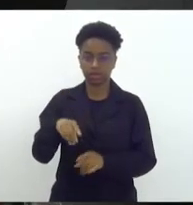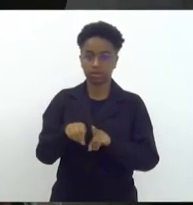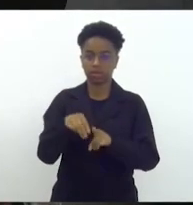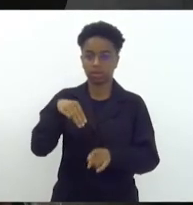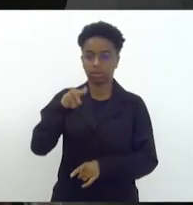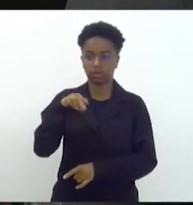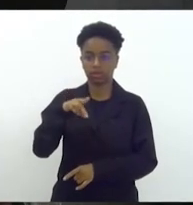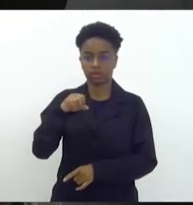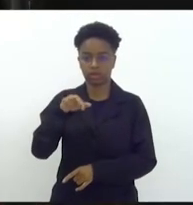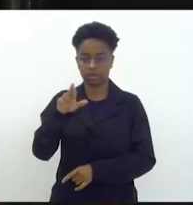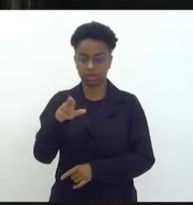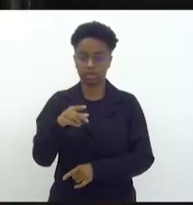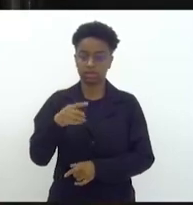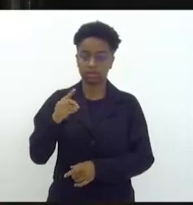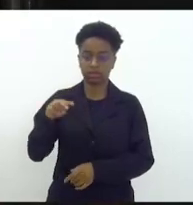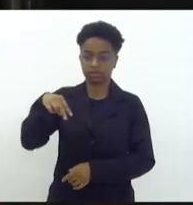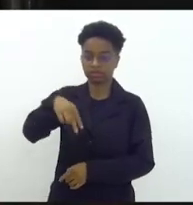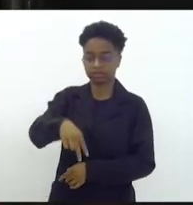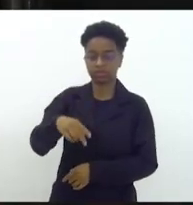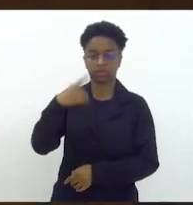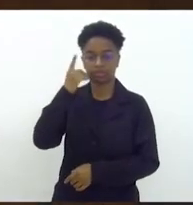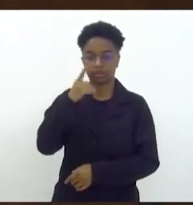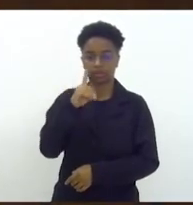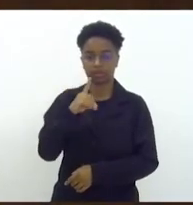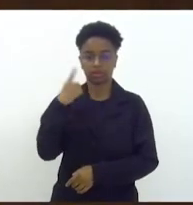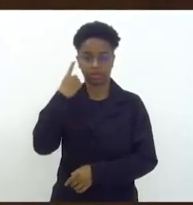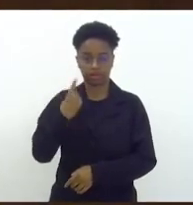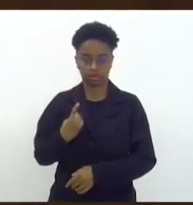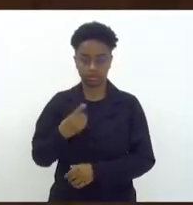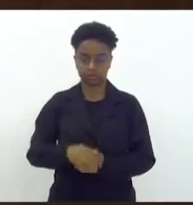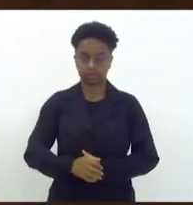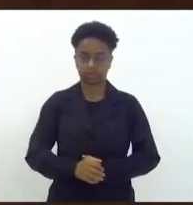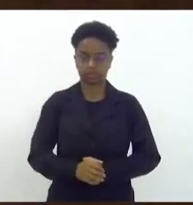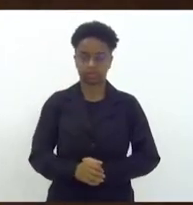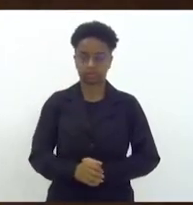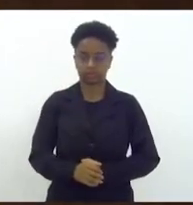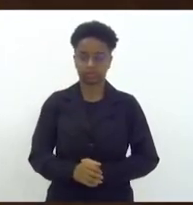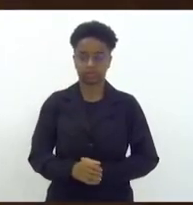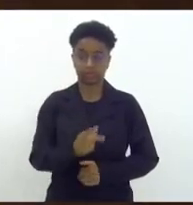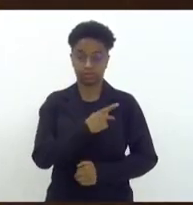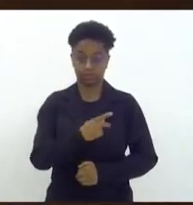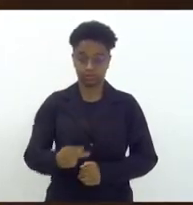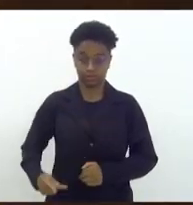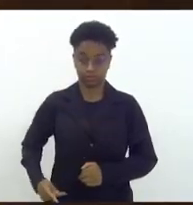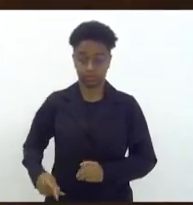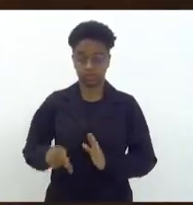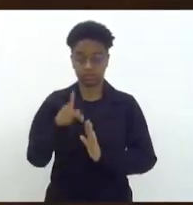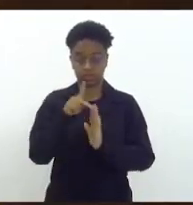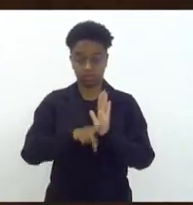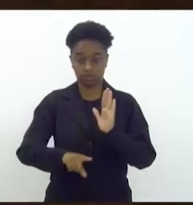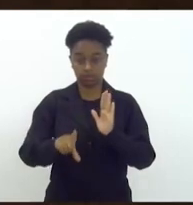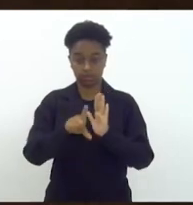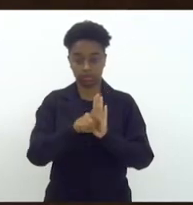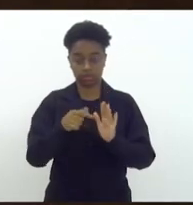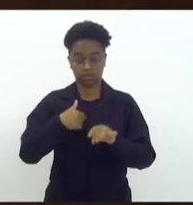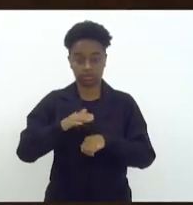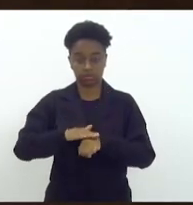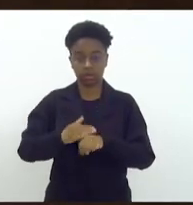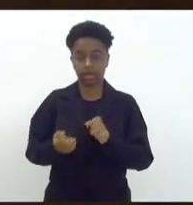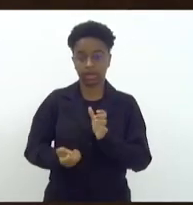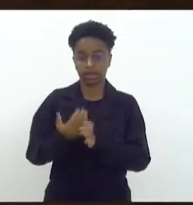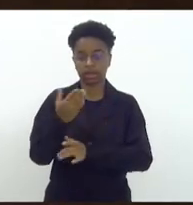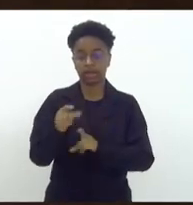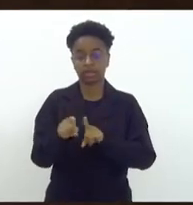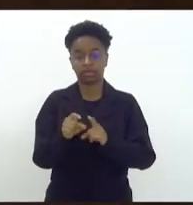discutir. Para discutir, deputada Dani Balbi. Presidenta, o projeto de lei de minha autoria, bem